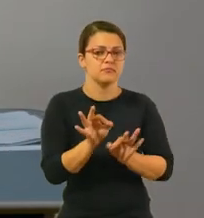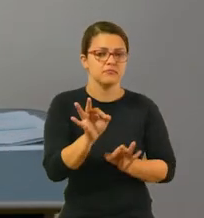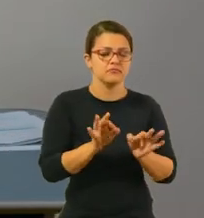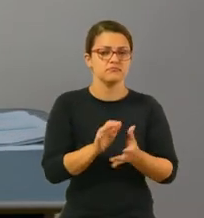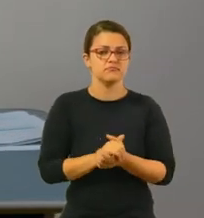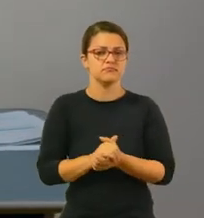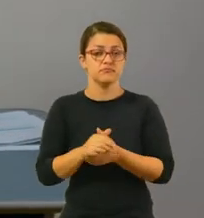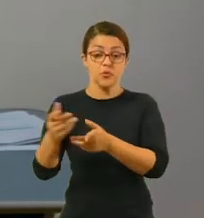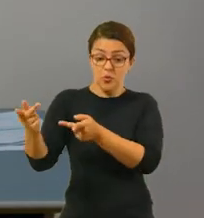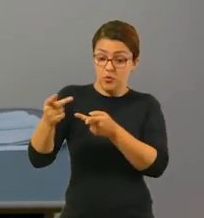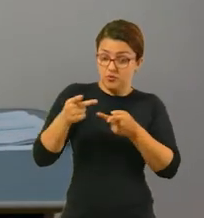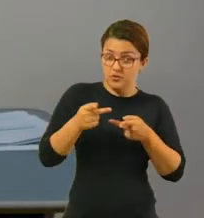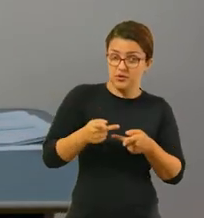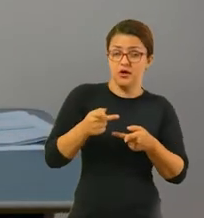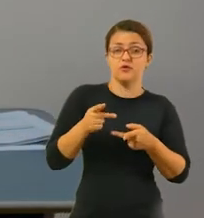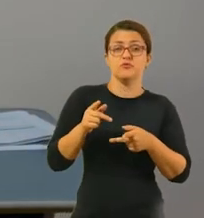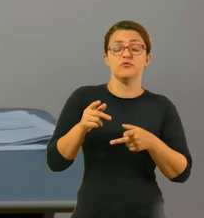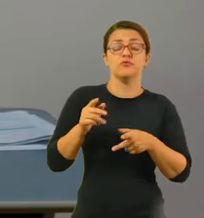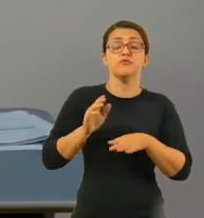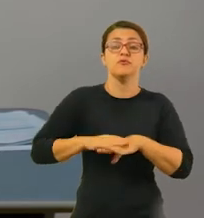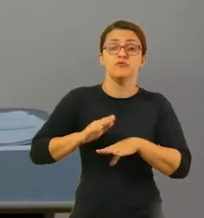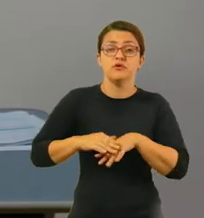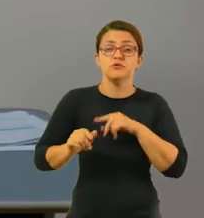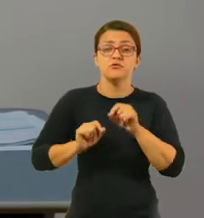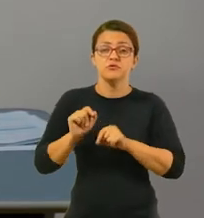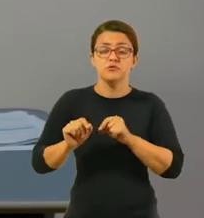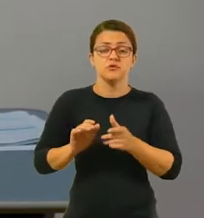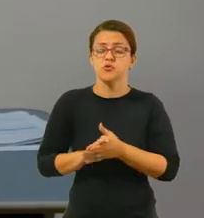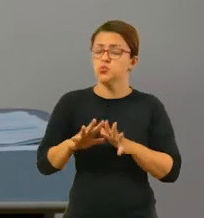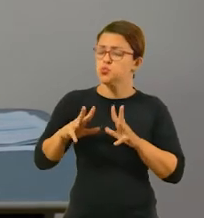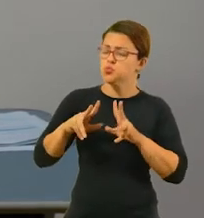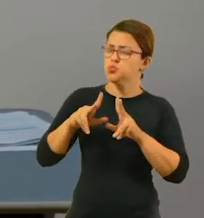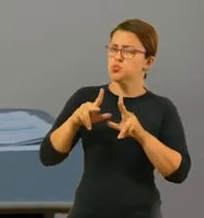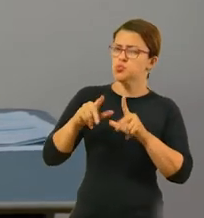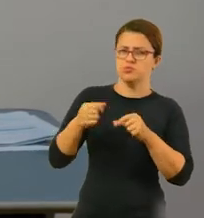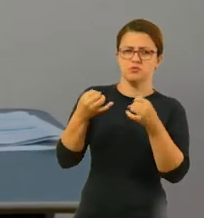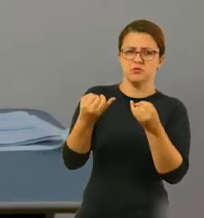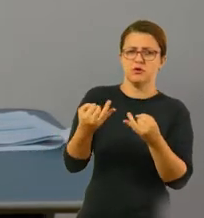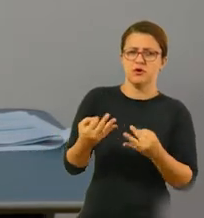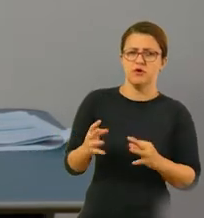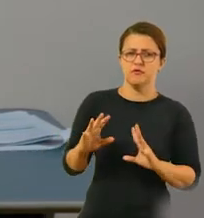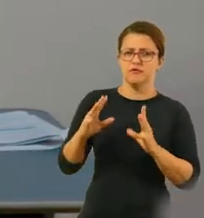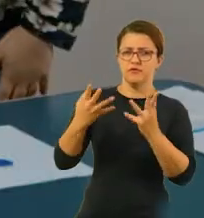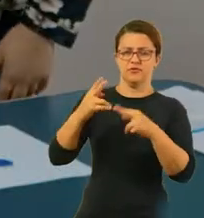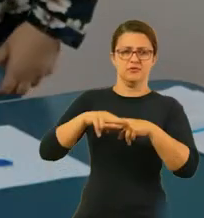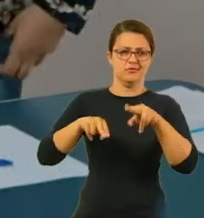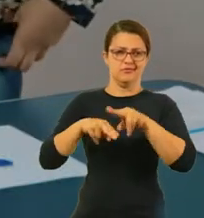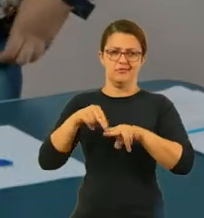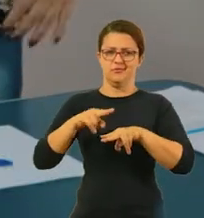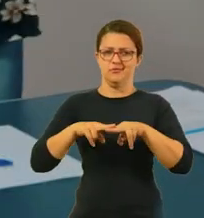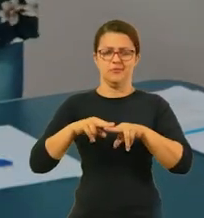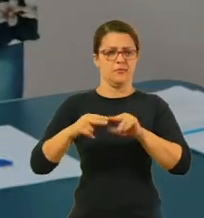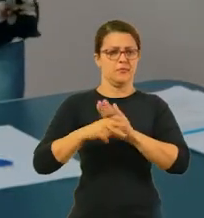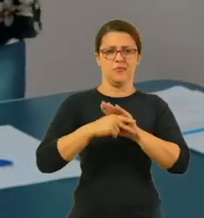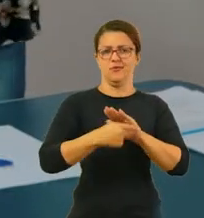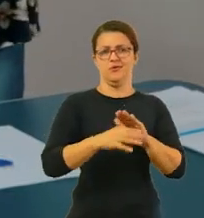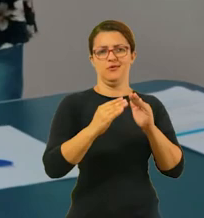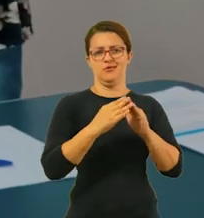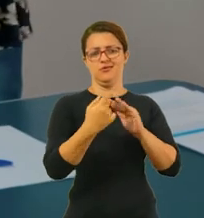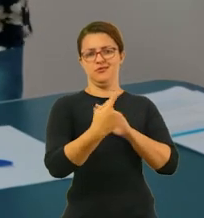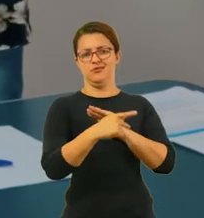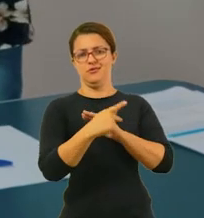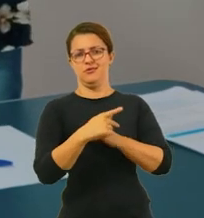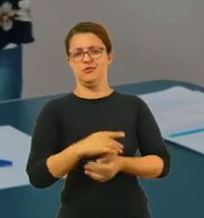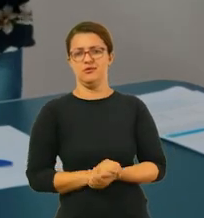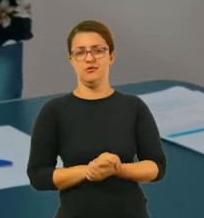fizeram os convidados? Então, ela fez um relato, dizendo tudo o que aconteceu na festa da casa dela, tá? Na atividade 2,